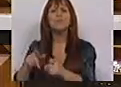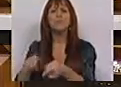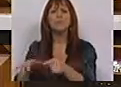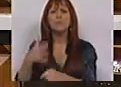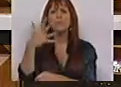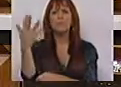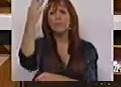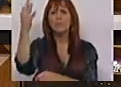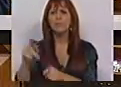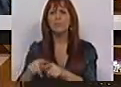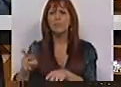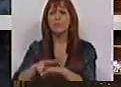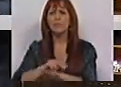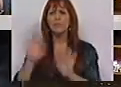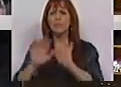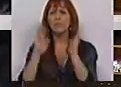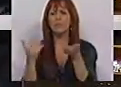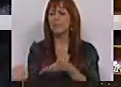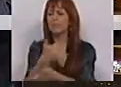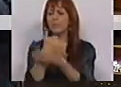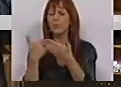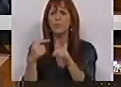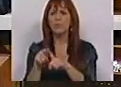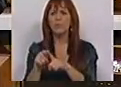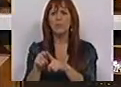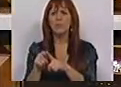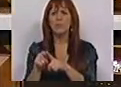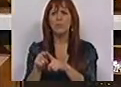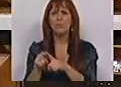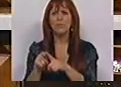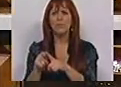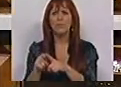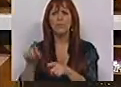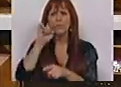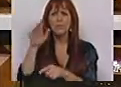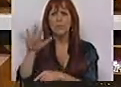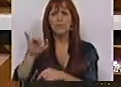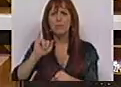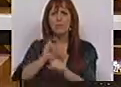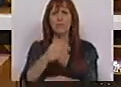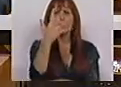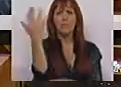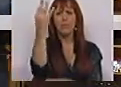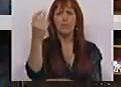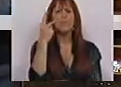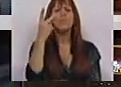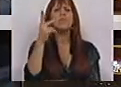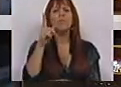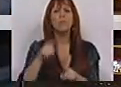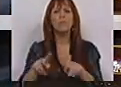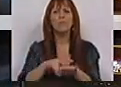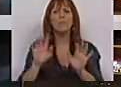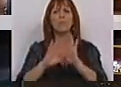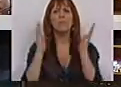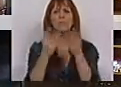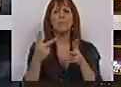5% para a Direção-Geral de Recursos da Defesa Nacional e outros 5%, vejam-se, para a Direção